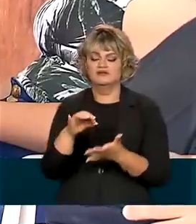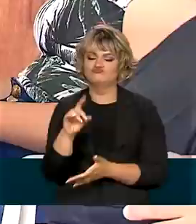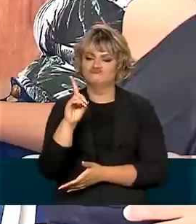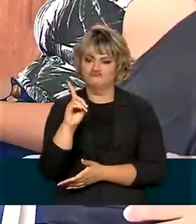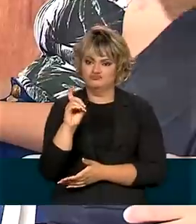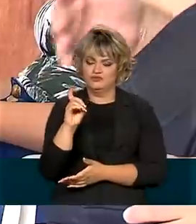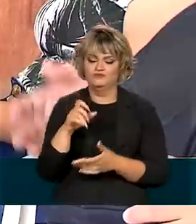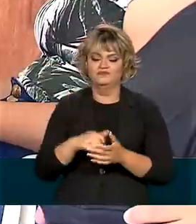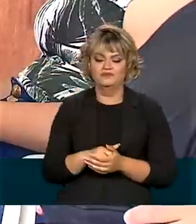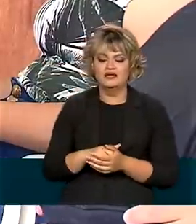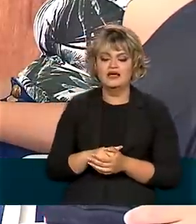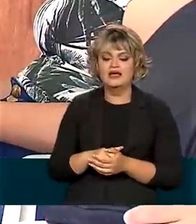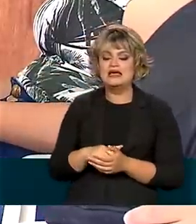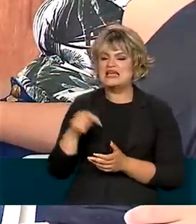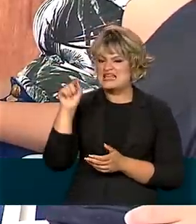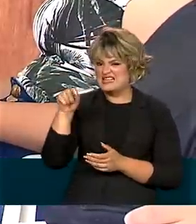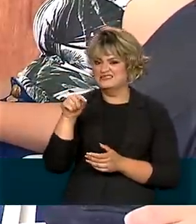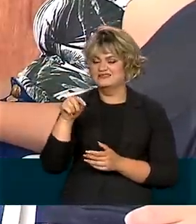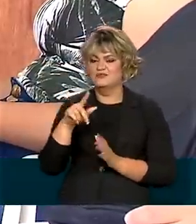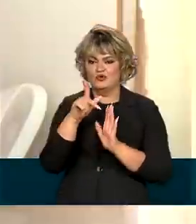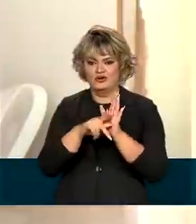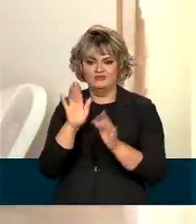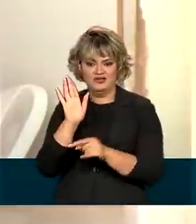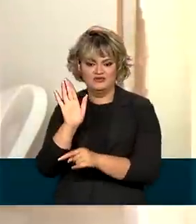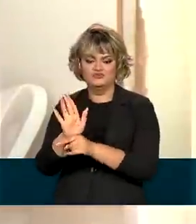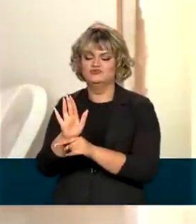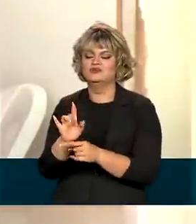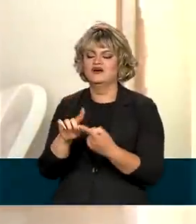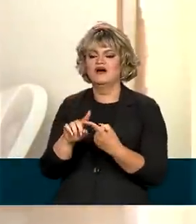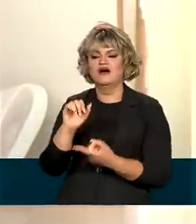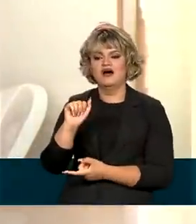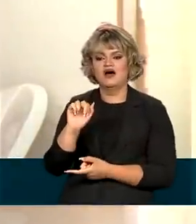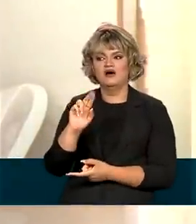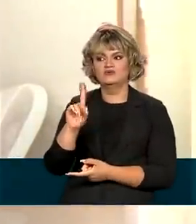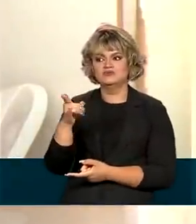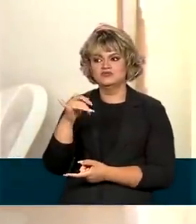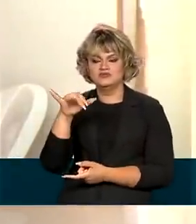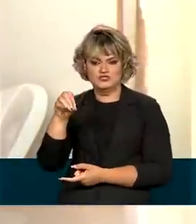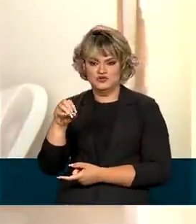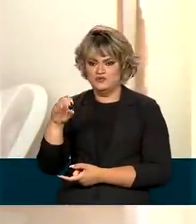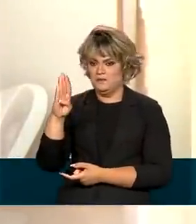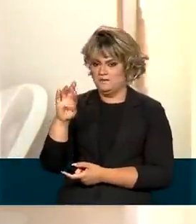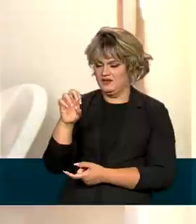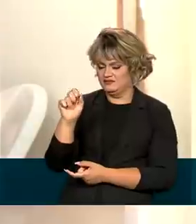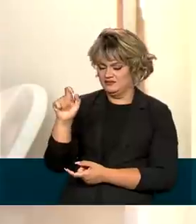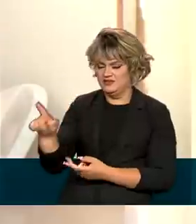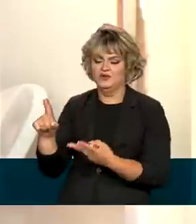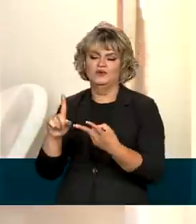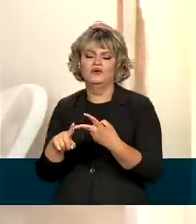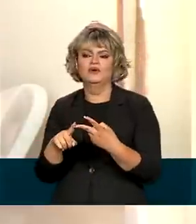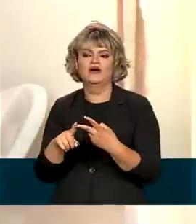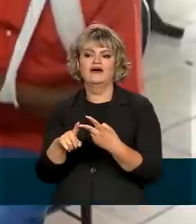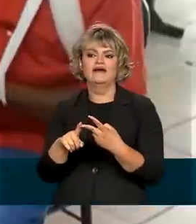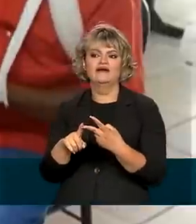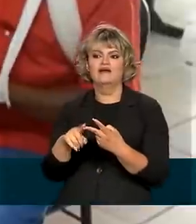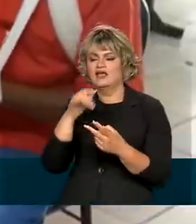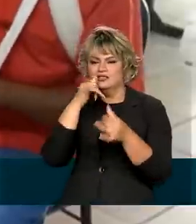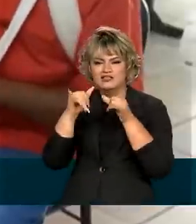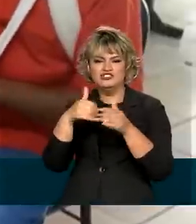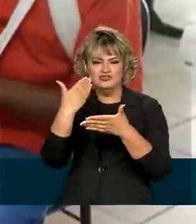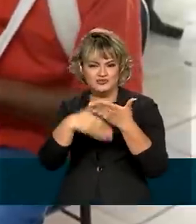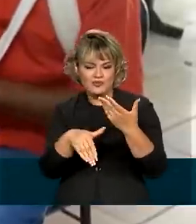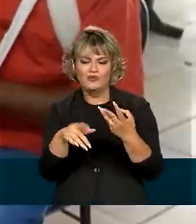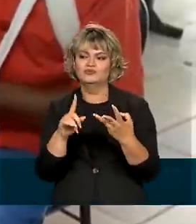Programas sociais como o Auxílio Brasil, o Benefício de Prestação Continuada, a Tarifa Social de Energia